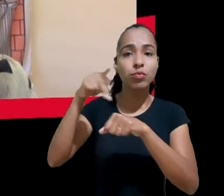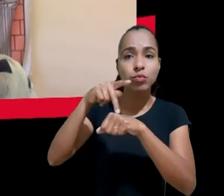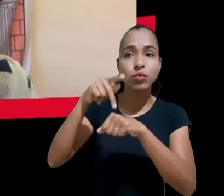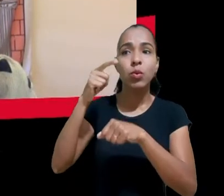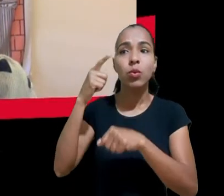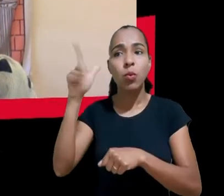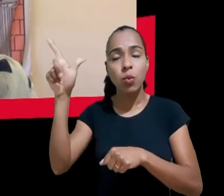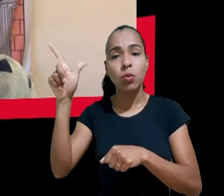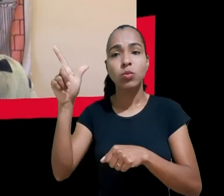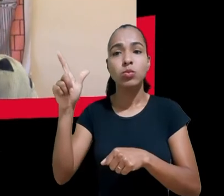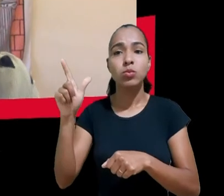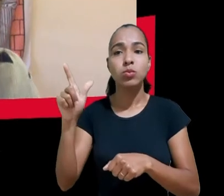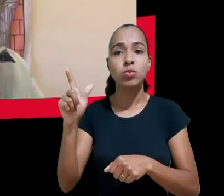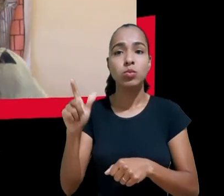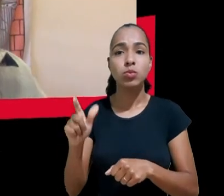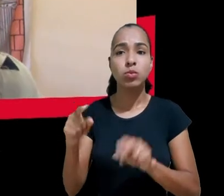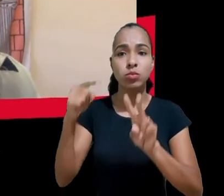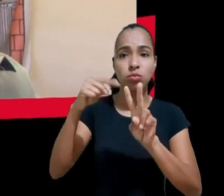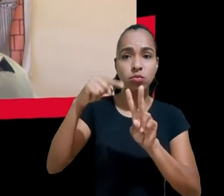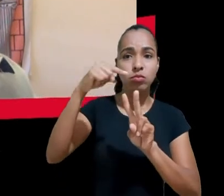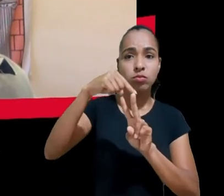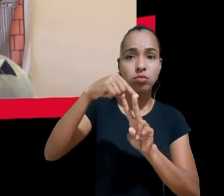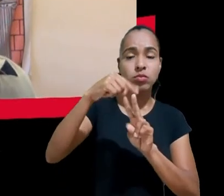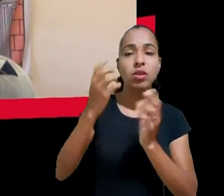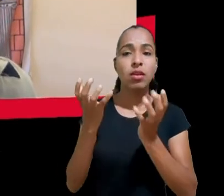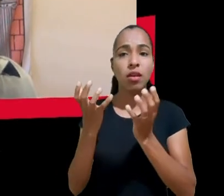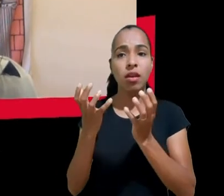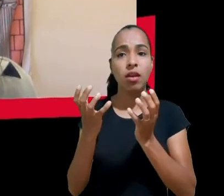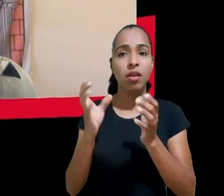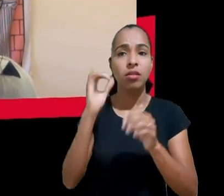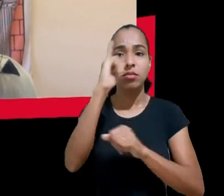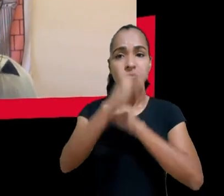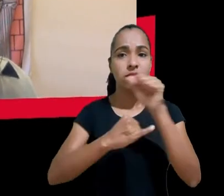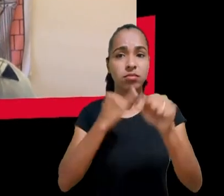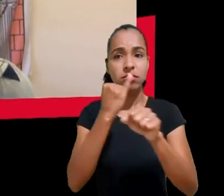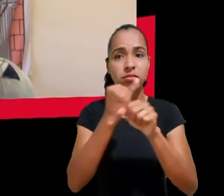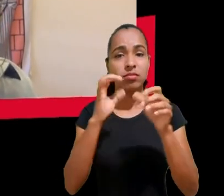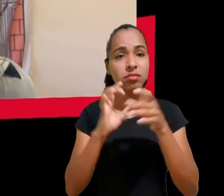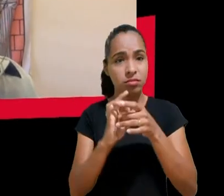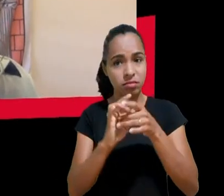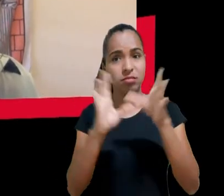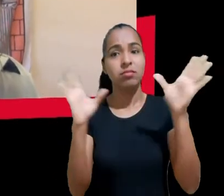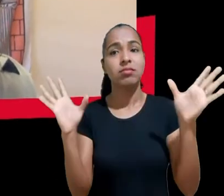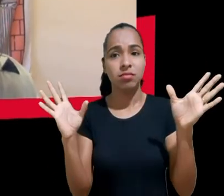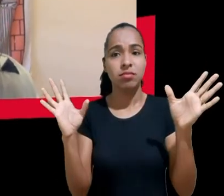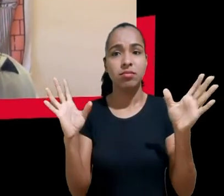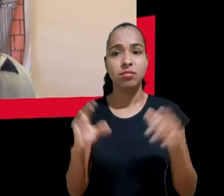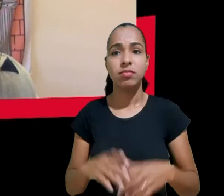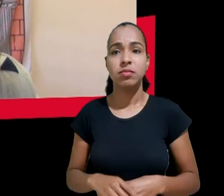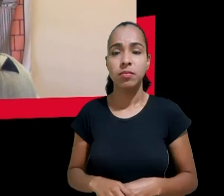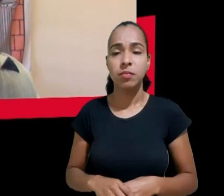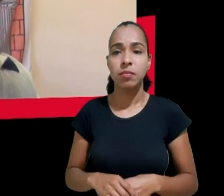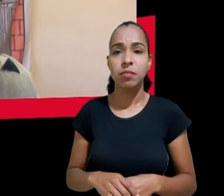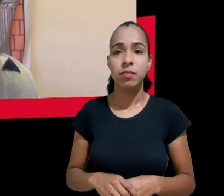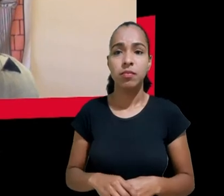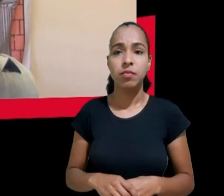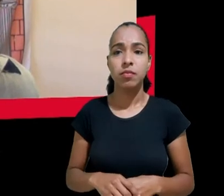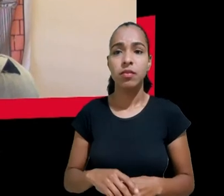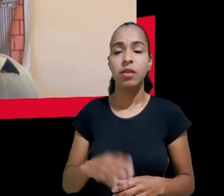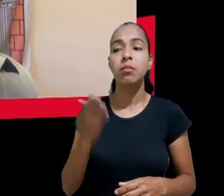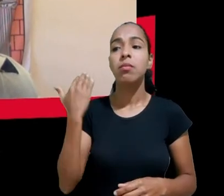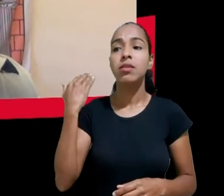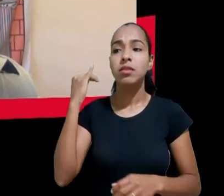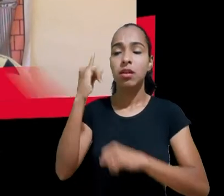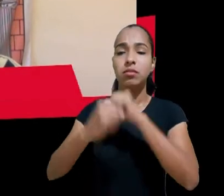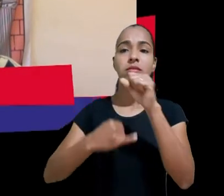da da ideia da internet livre, a origem da internet era muito conectada com essa ideia de um espaço livre, em que a liberdade de